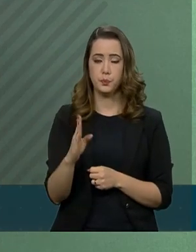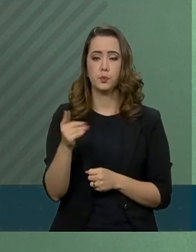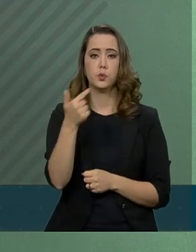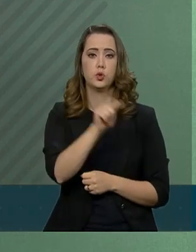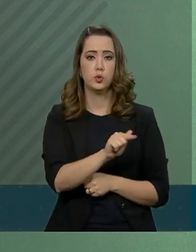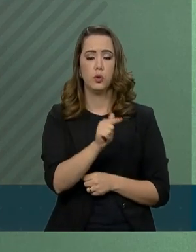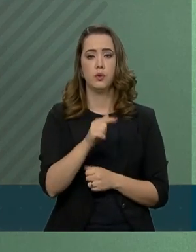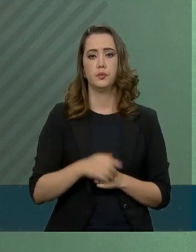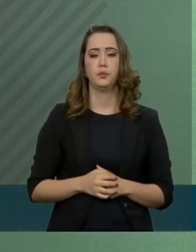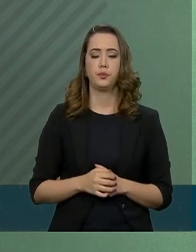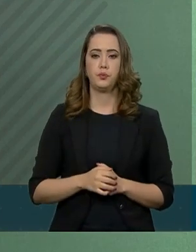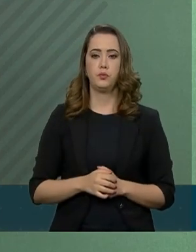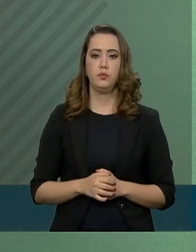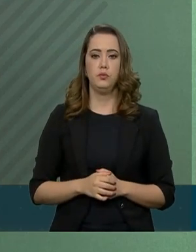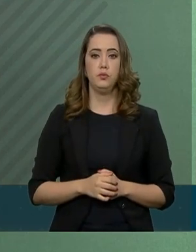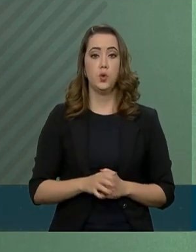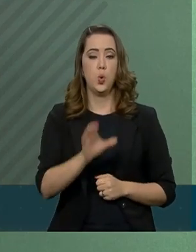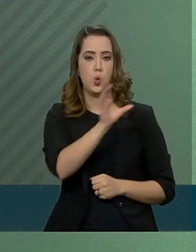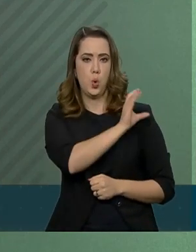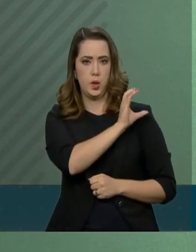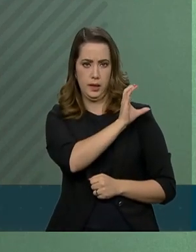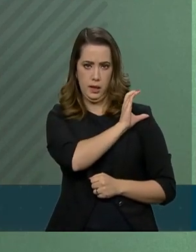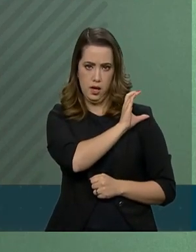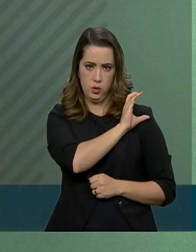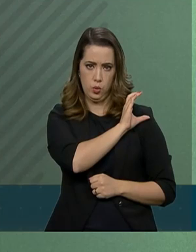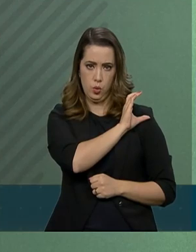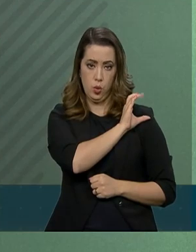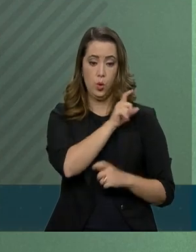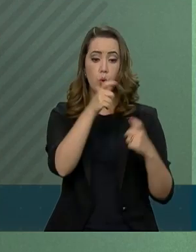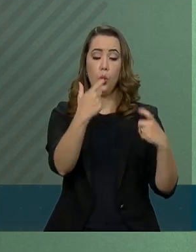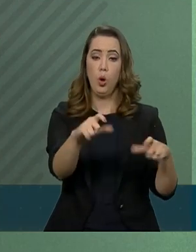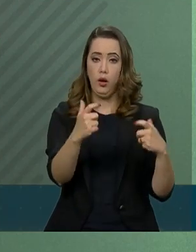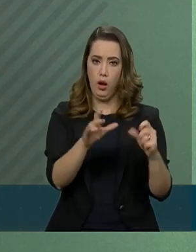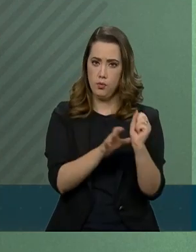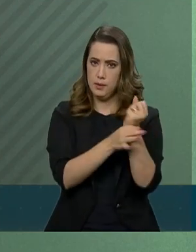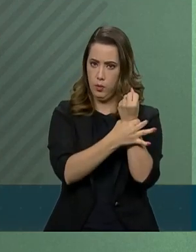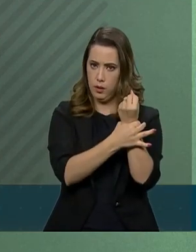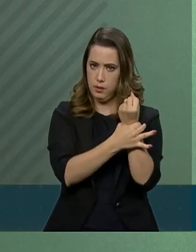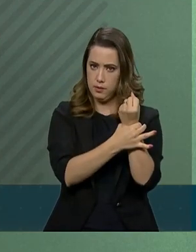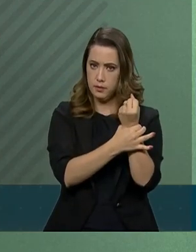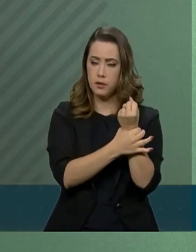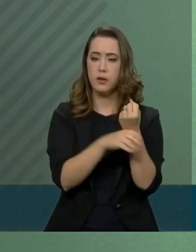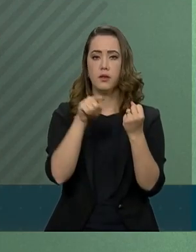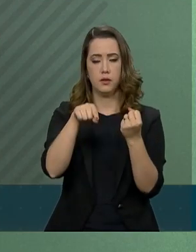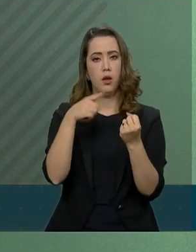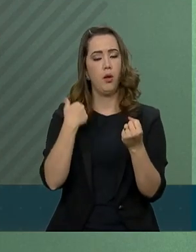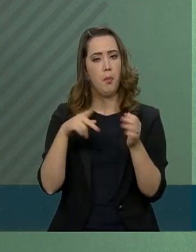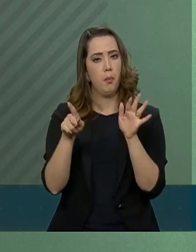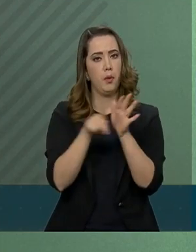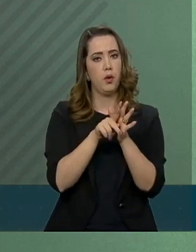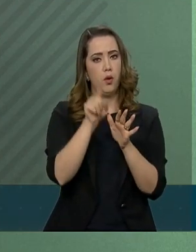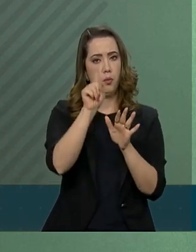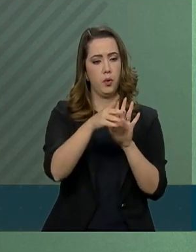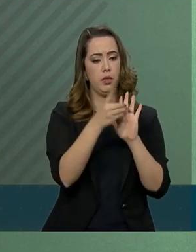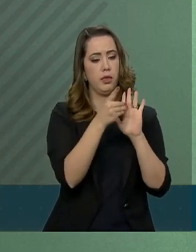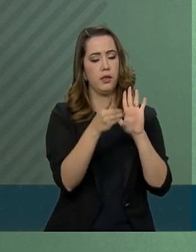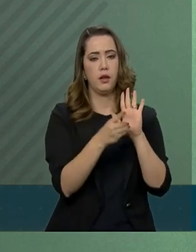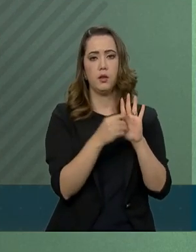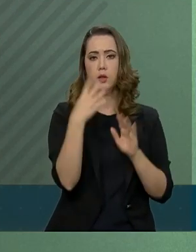O coordenador de segurança da área daquele evento, exercendo competências contidas no decreto